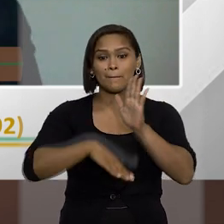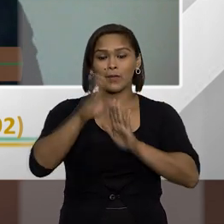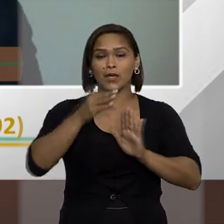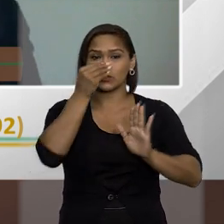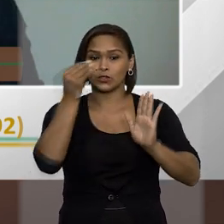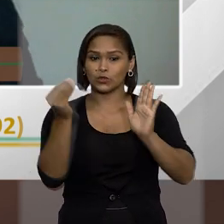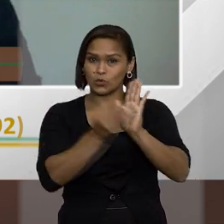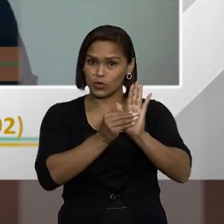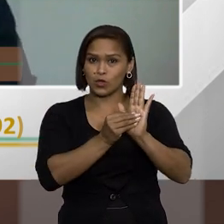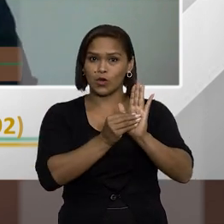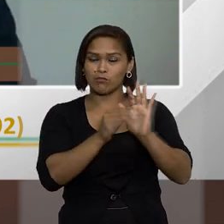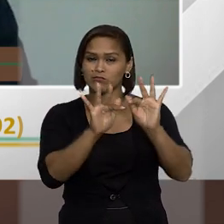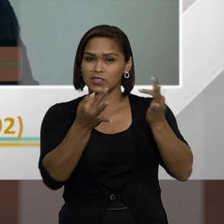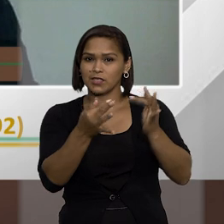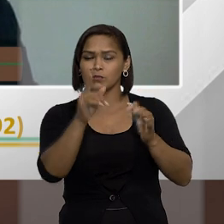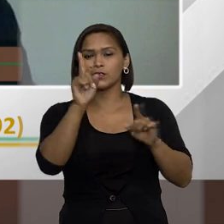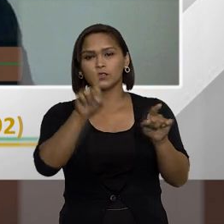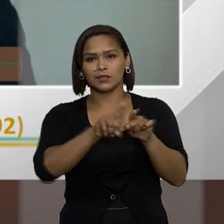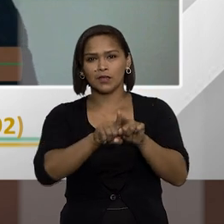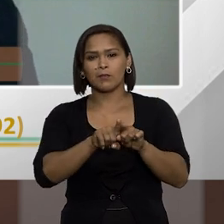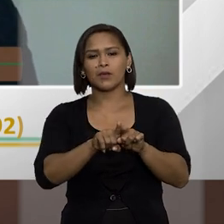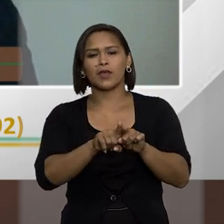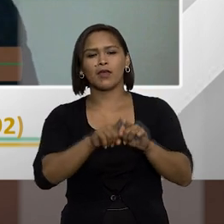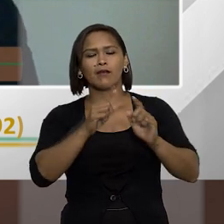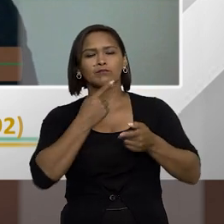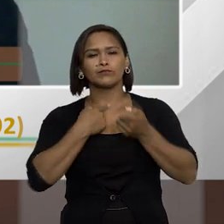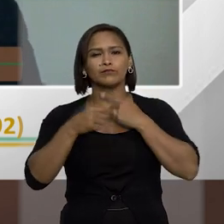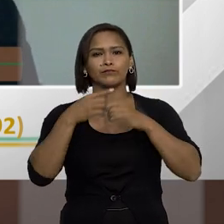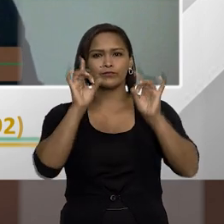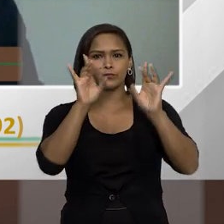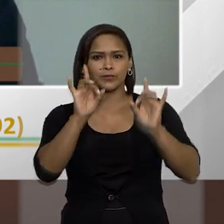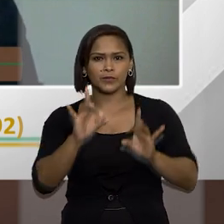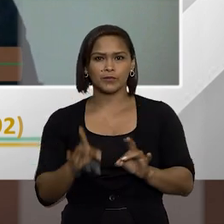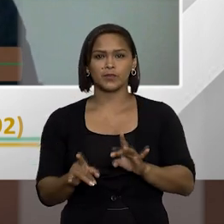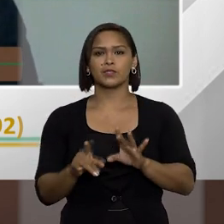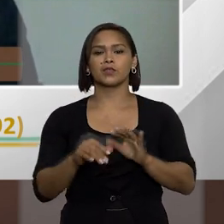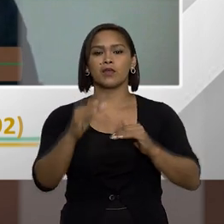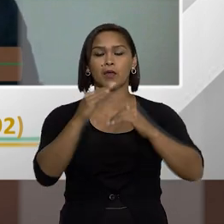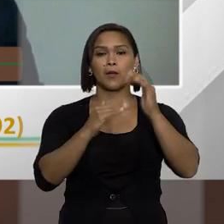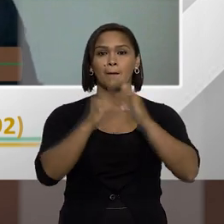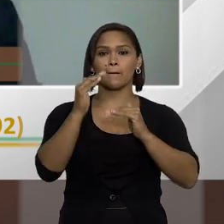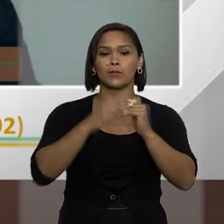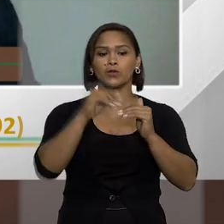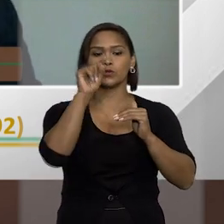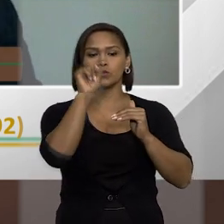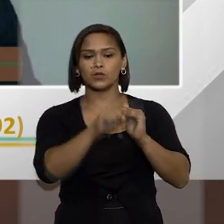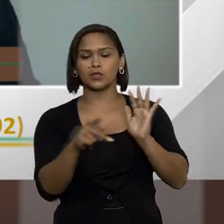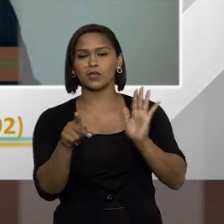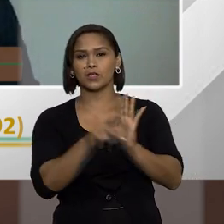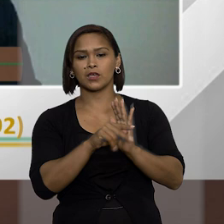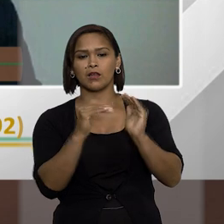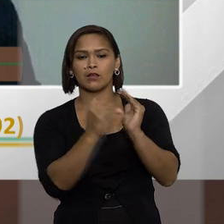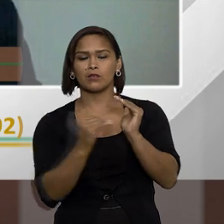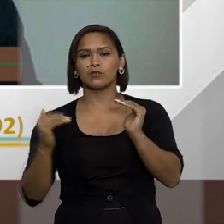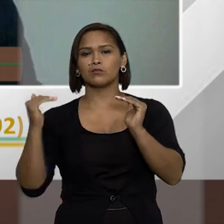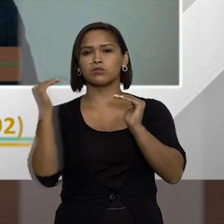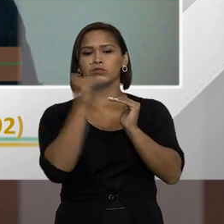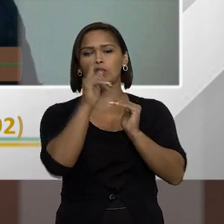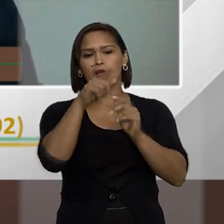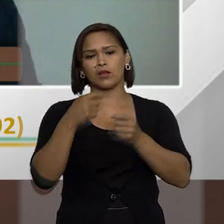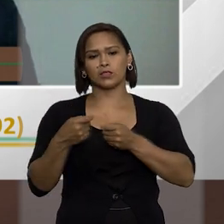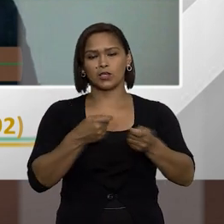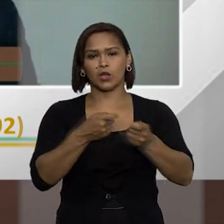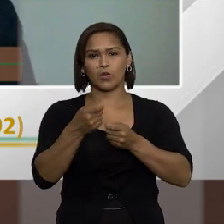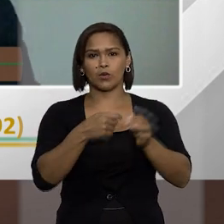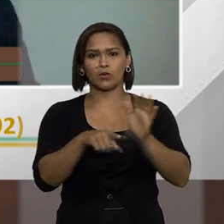dolo genérico, acaba exigindo a intenção específica em produzir aquele, em alcançar aquela